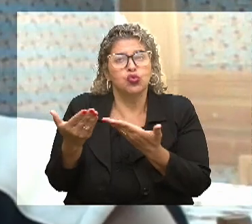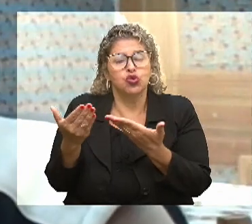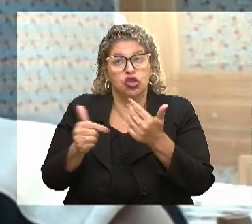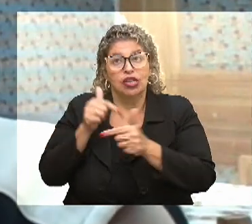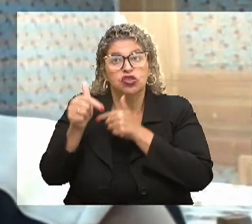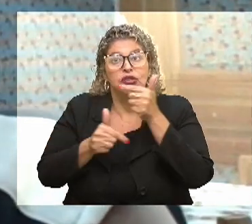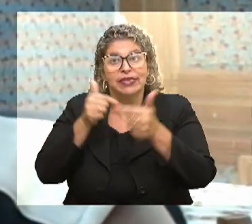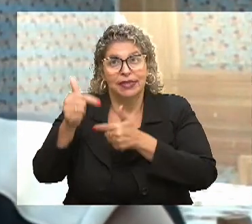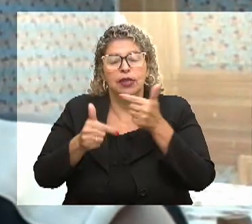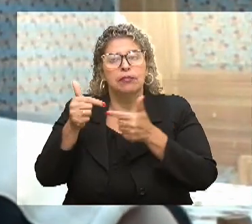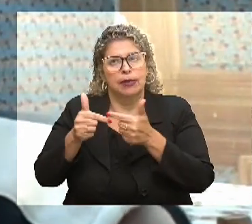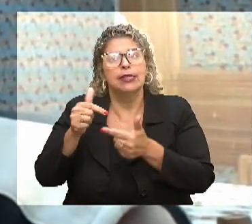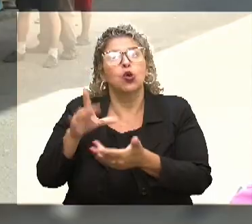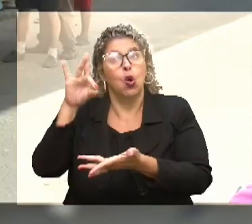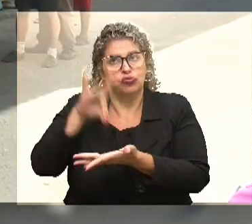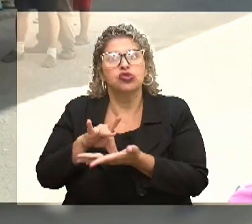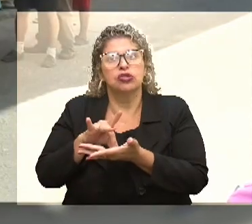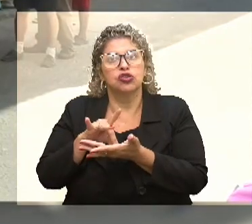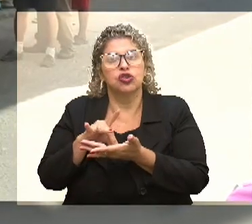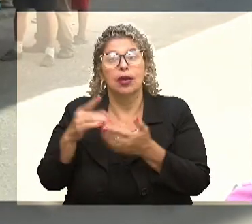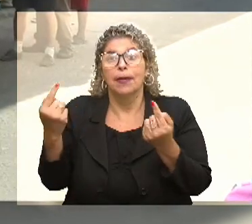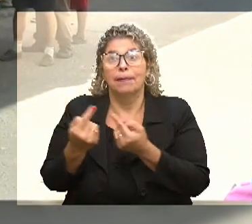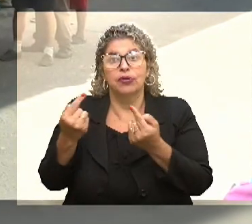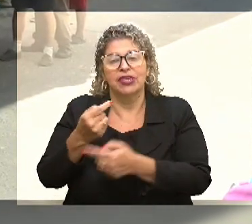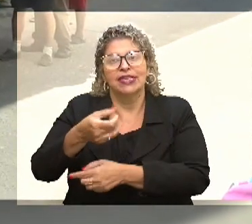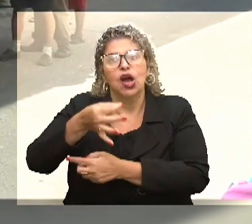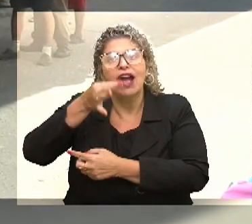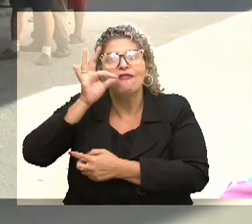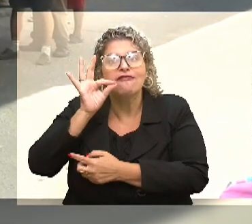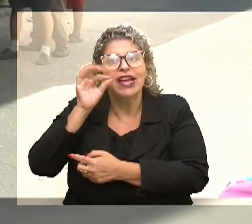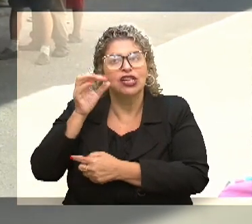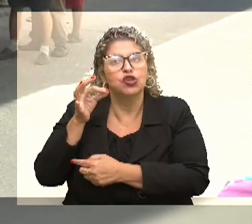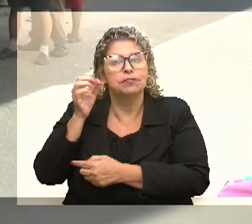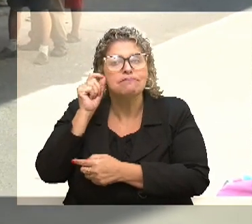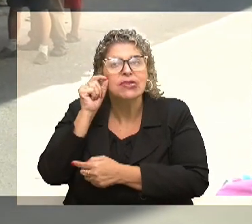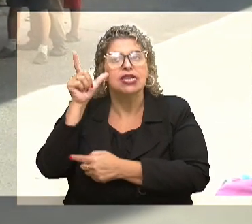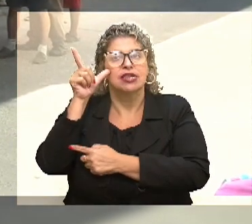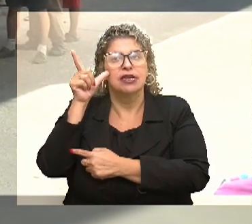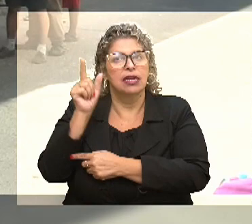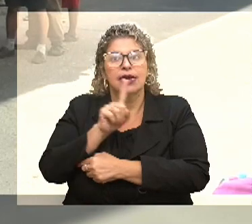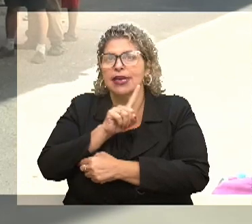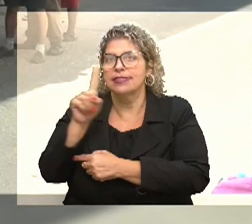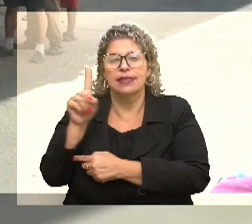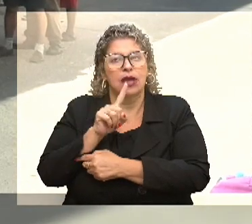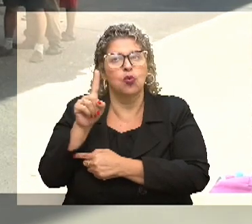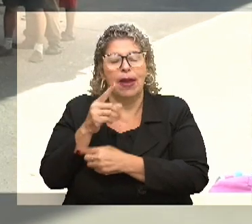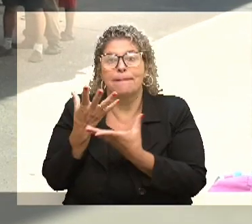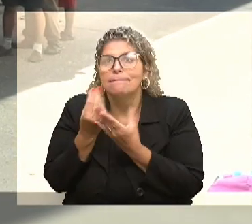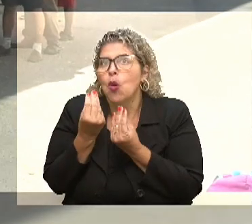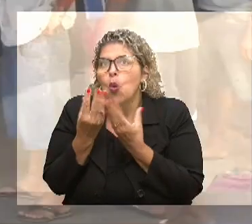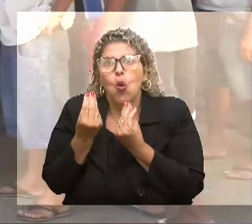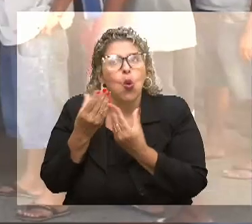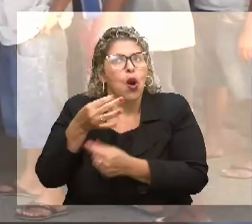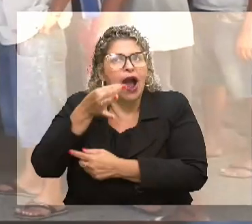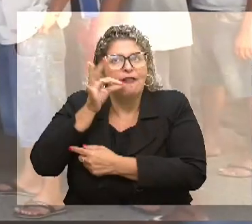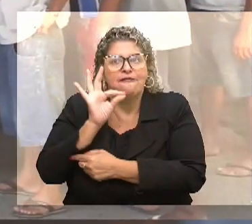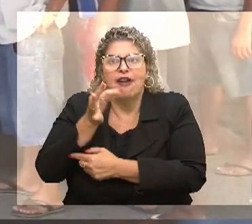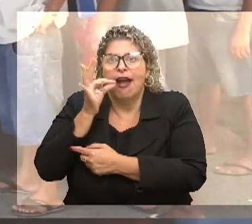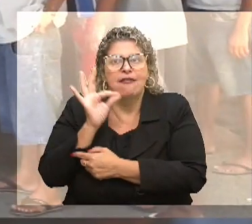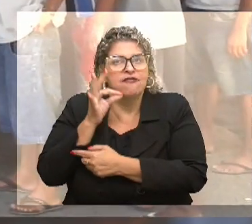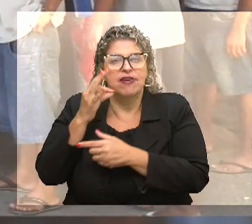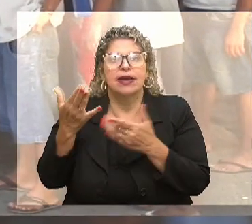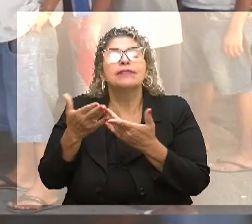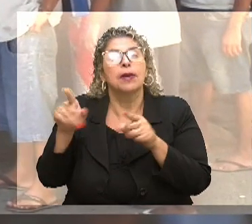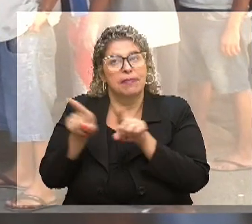nosso trabalho ainda consiste com isso, porque aqui a gente dá o café da manhã, né? Que não é poucos, é muitos, café da manhã. O pessoal